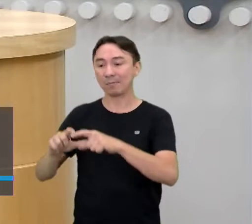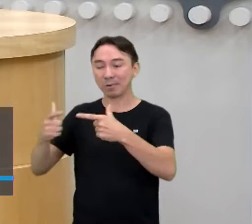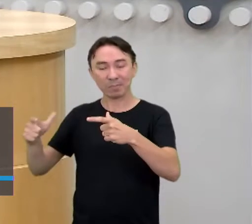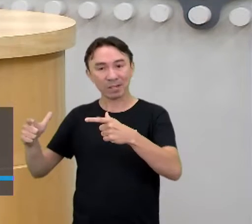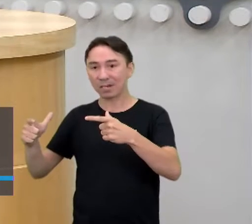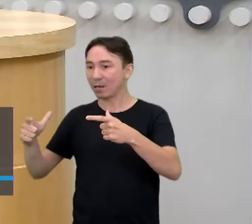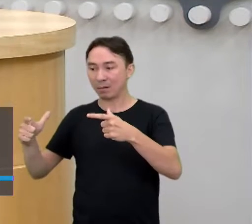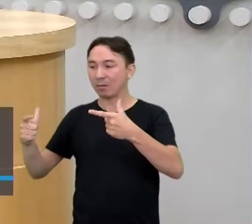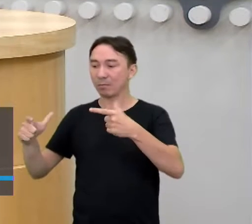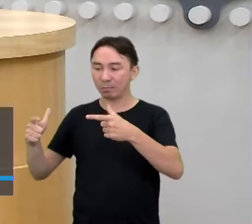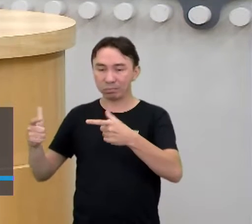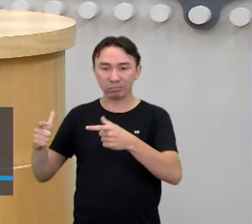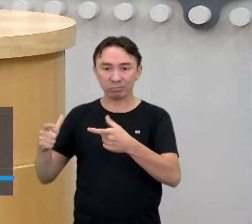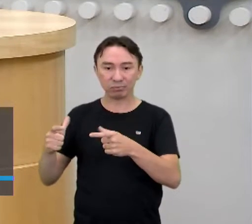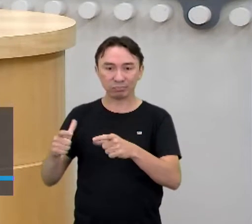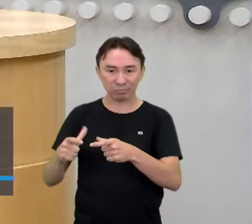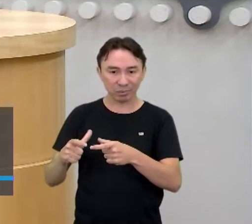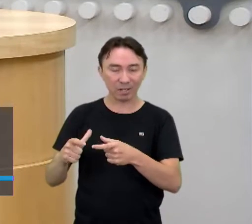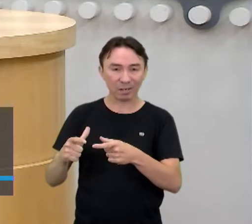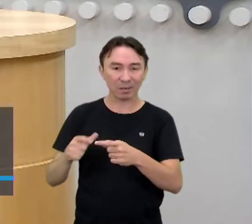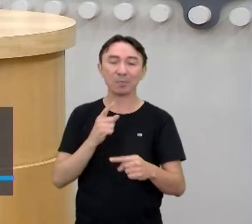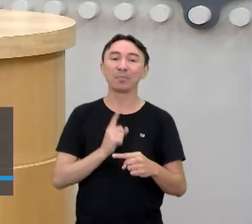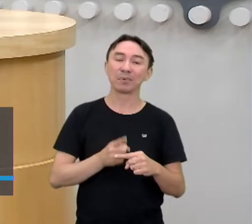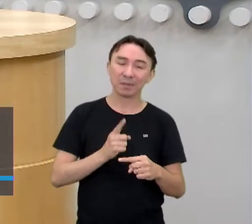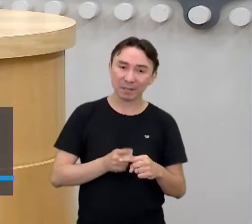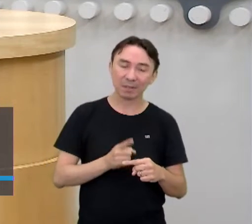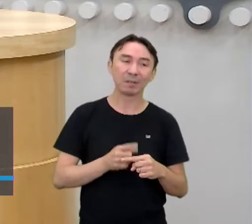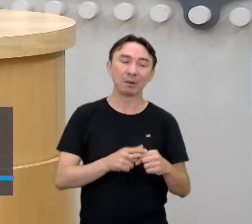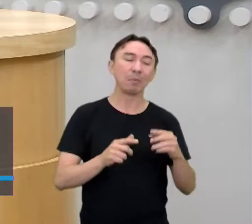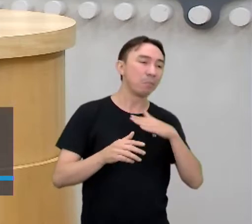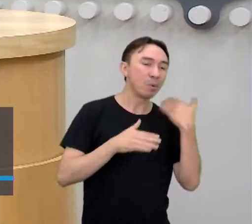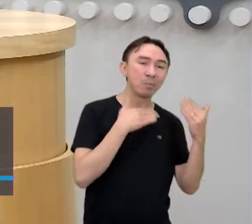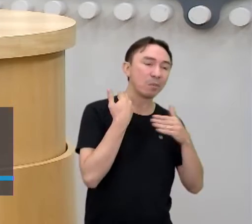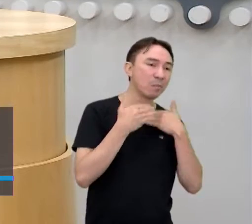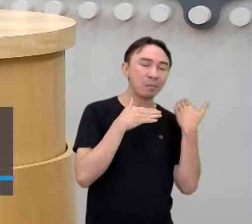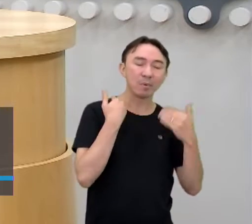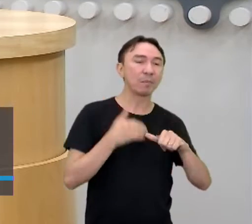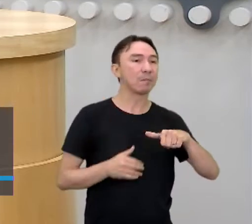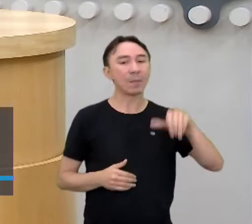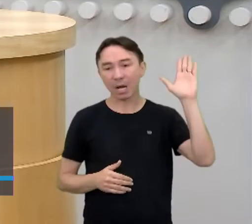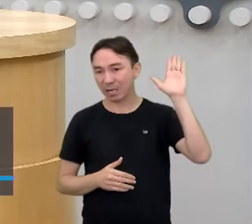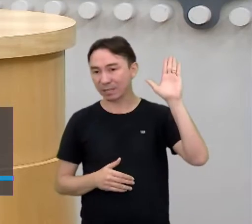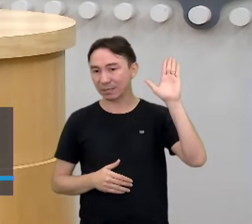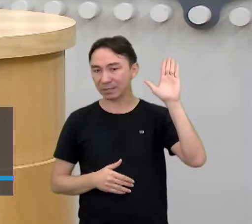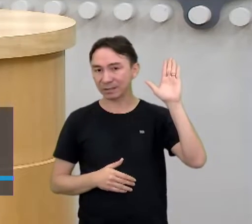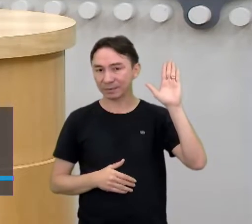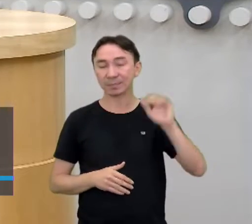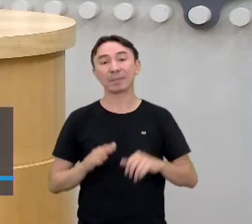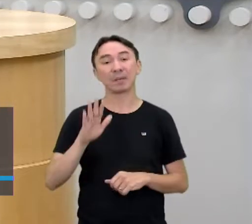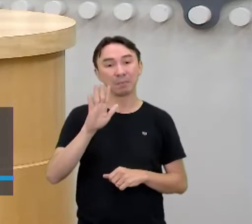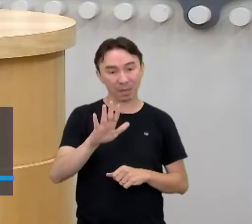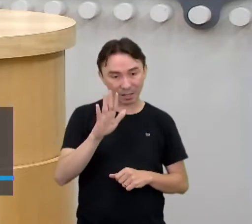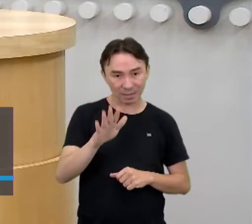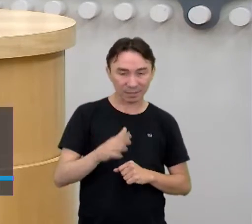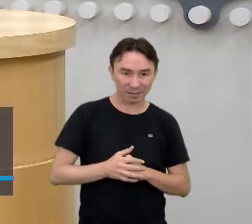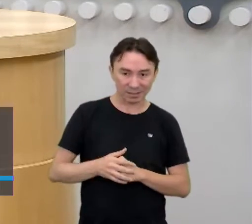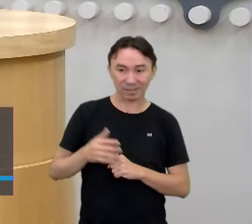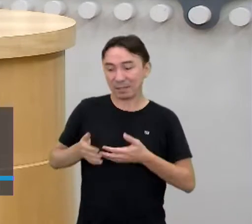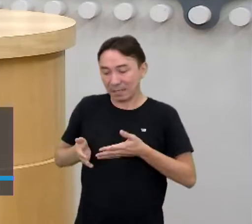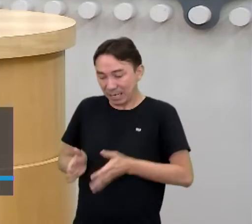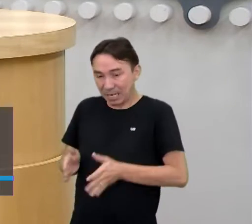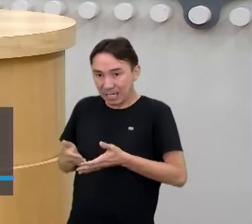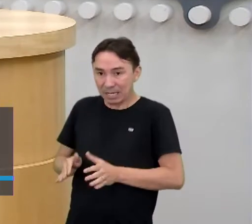diminuindo, porque está morrendo mais gente do que nascendo. Agora, se a taxa de natalidade for maior do que a taxa de